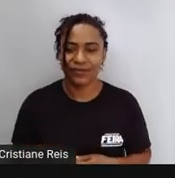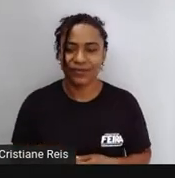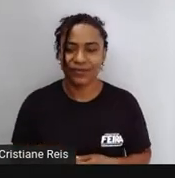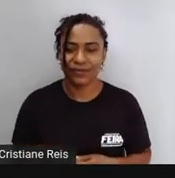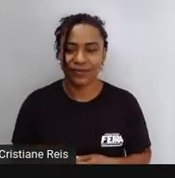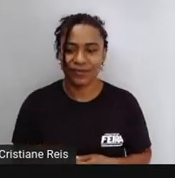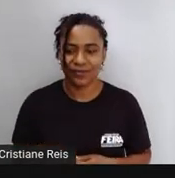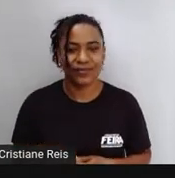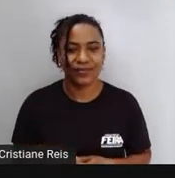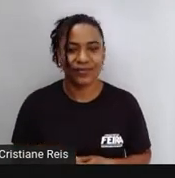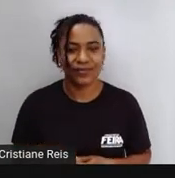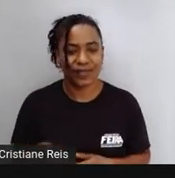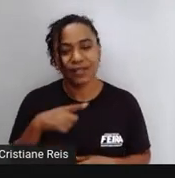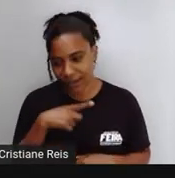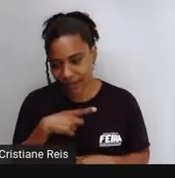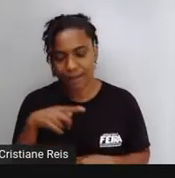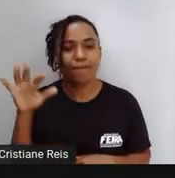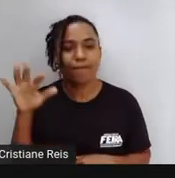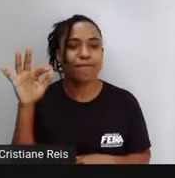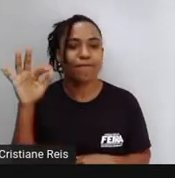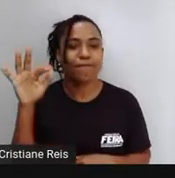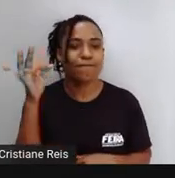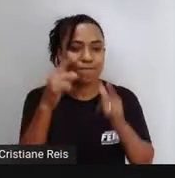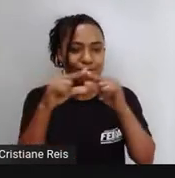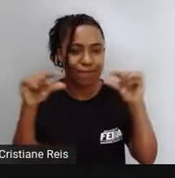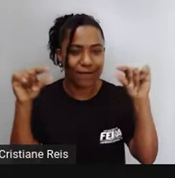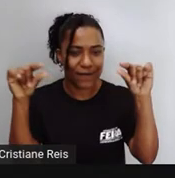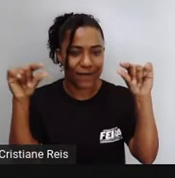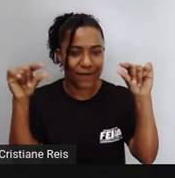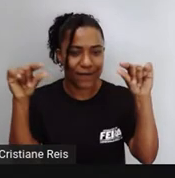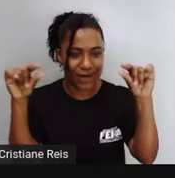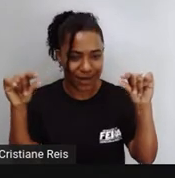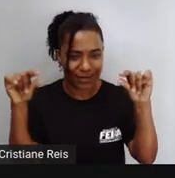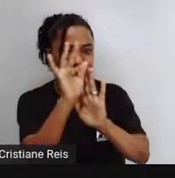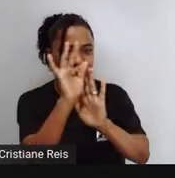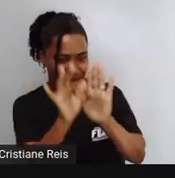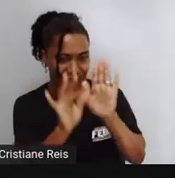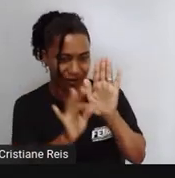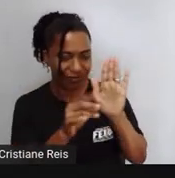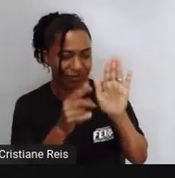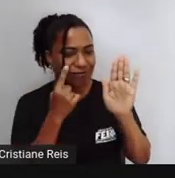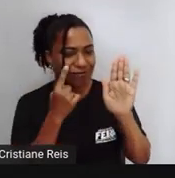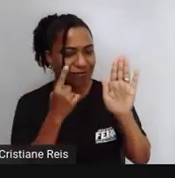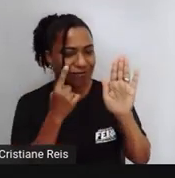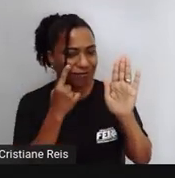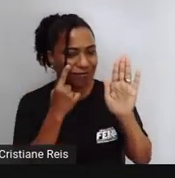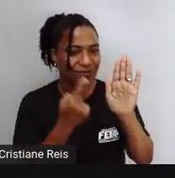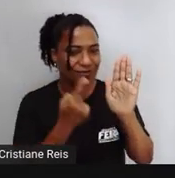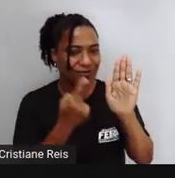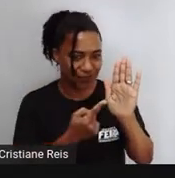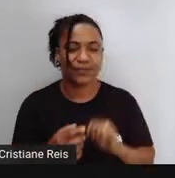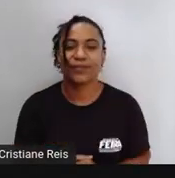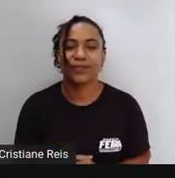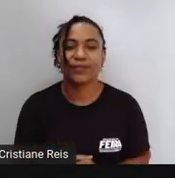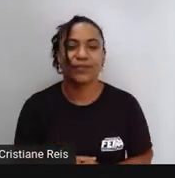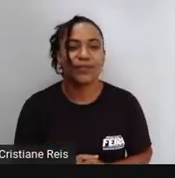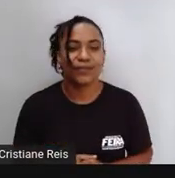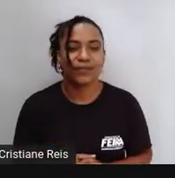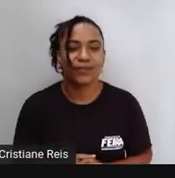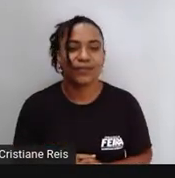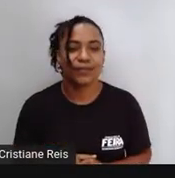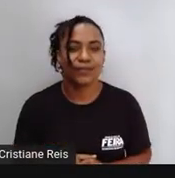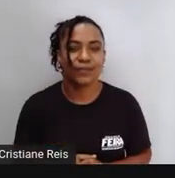as frases que estavam naquele texto que eu mostrei inicialmente. Listen, please. Vamos ouvir?